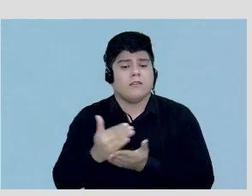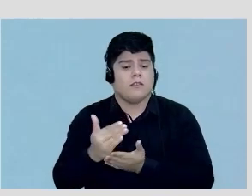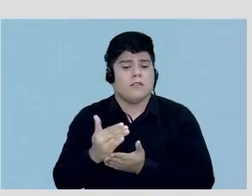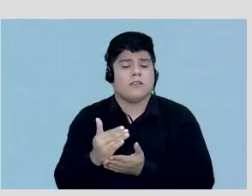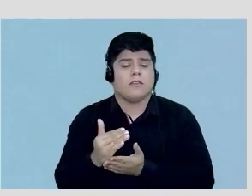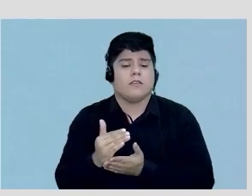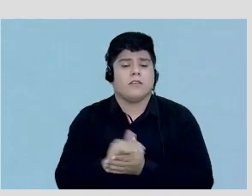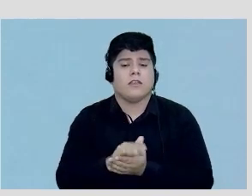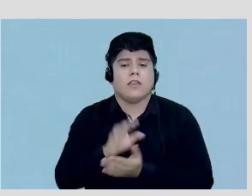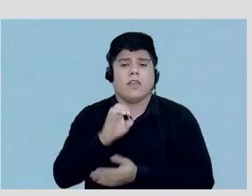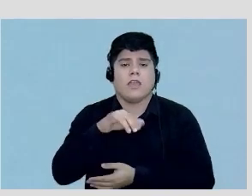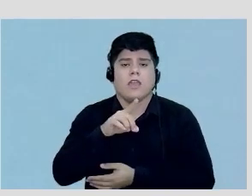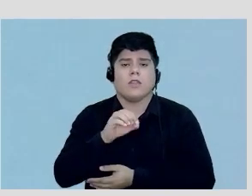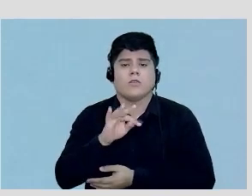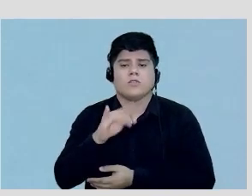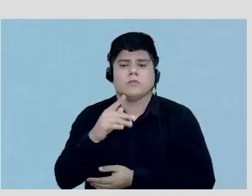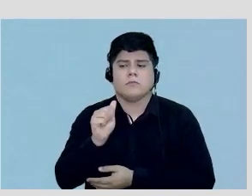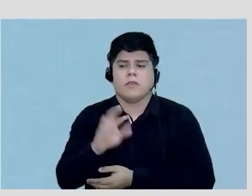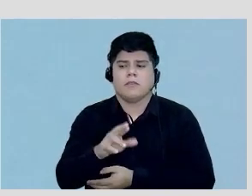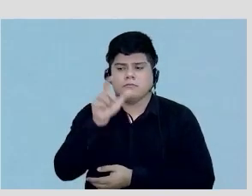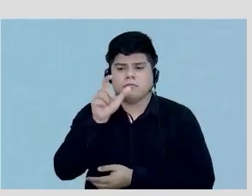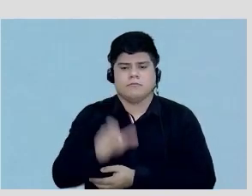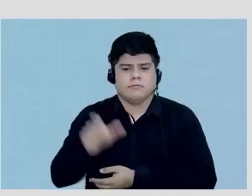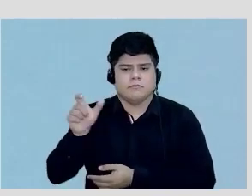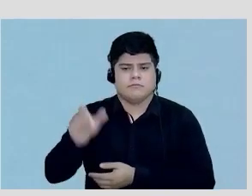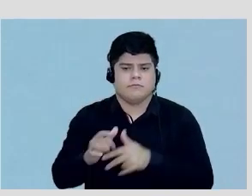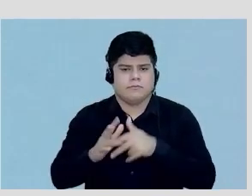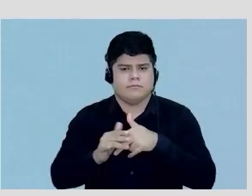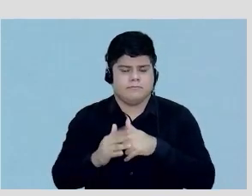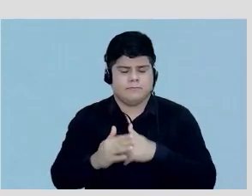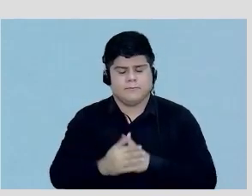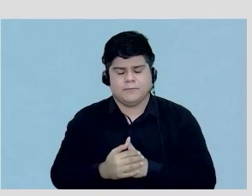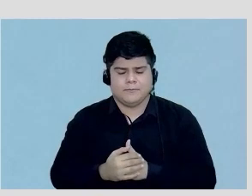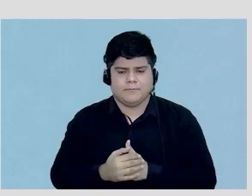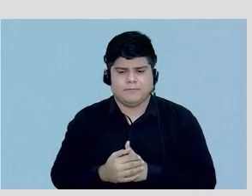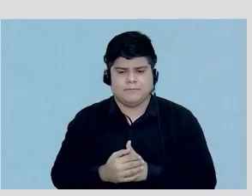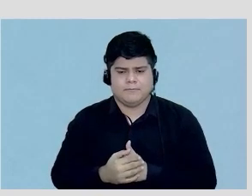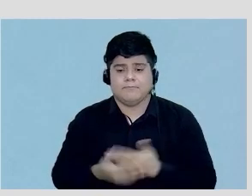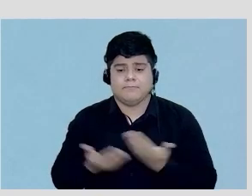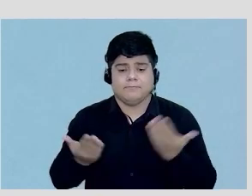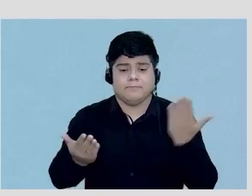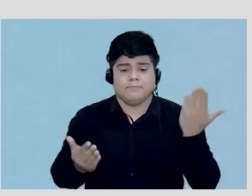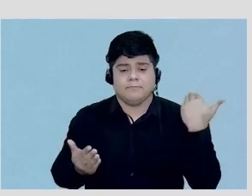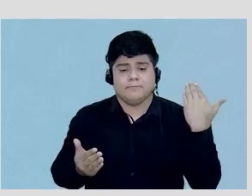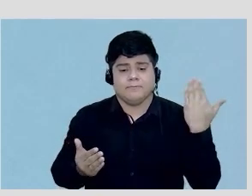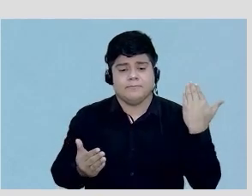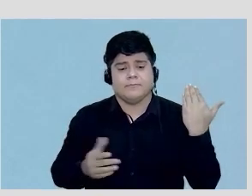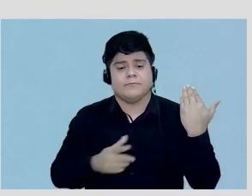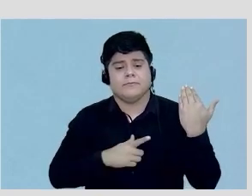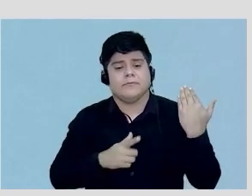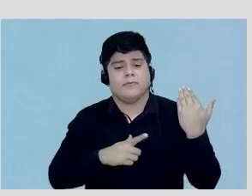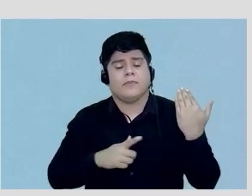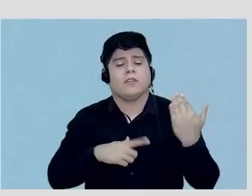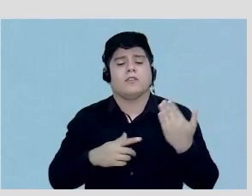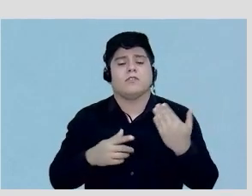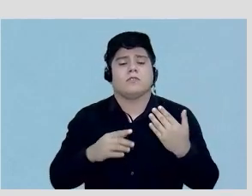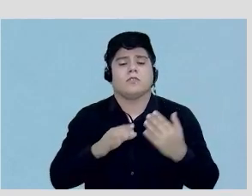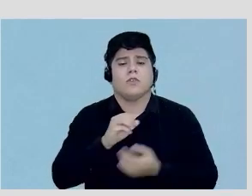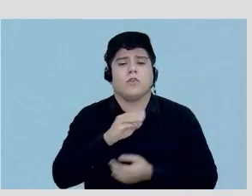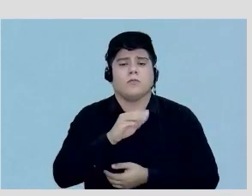a endotipar os pacientes então a gente no passado tinha obstrução